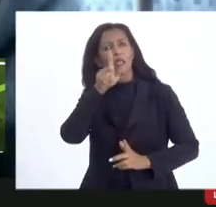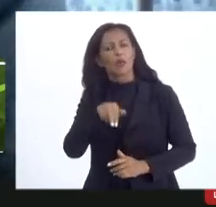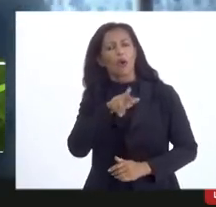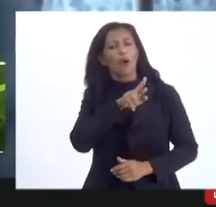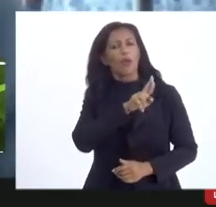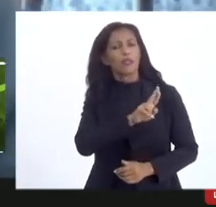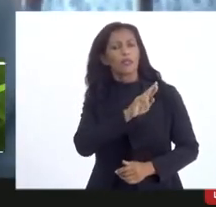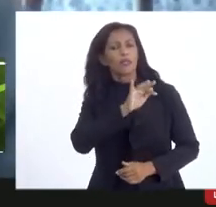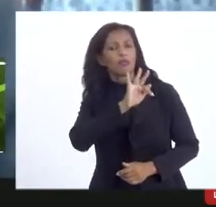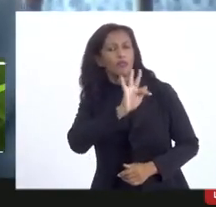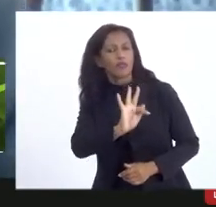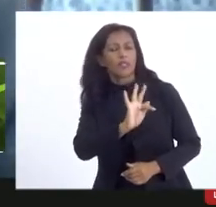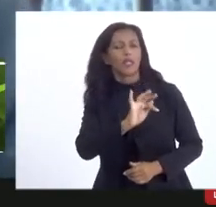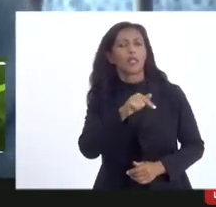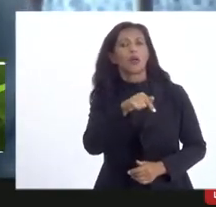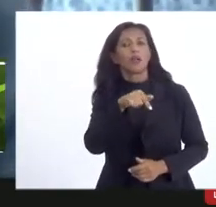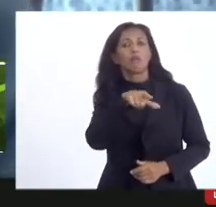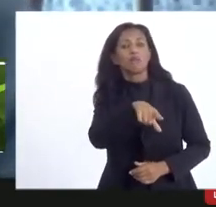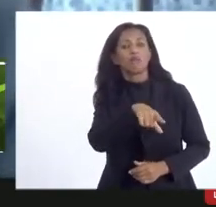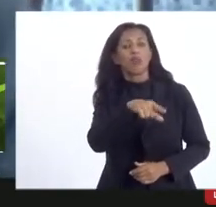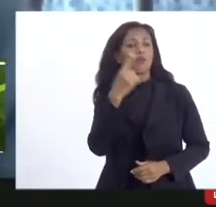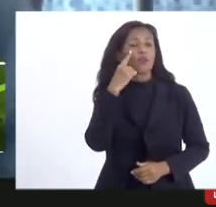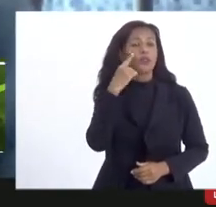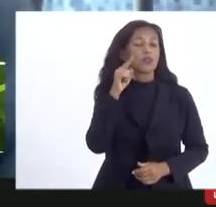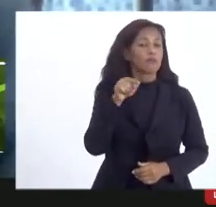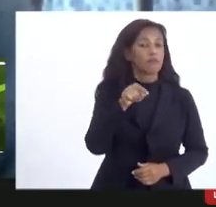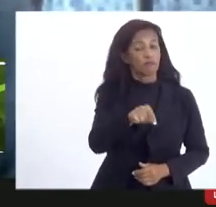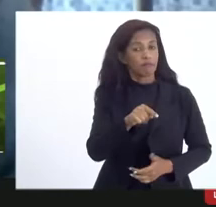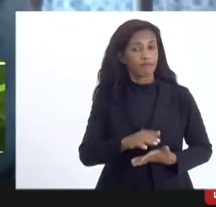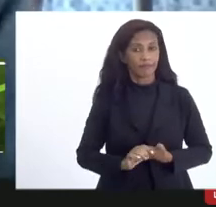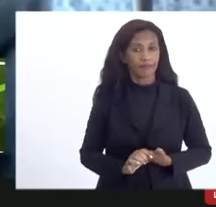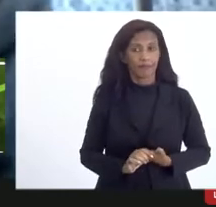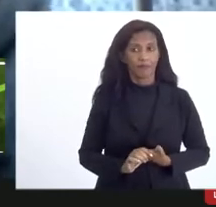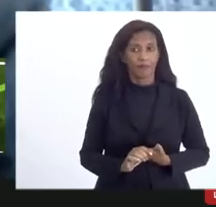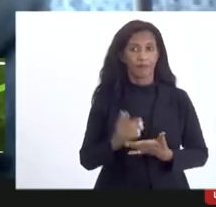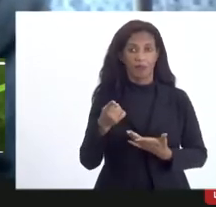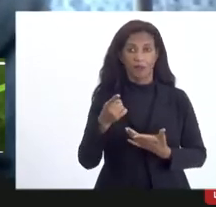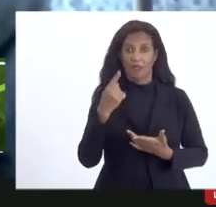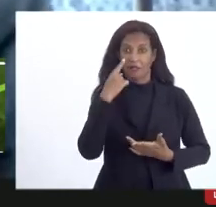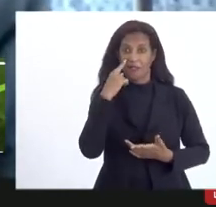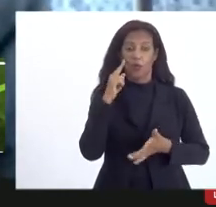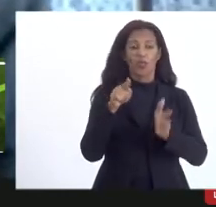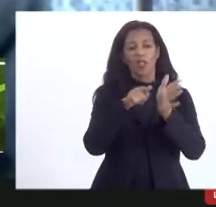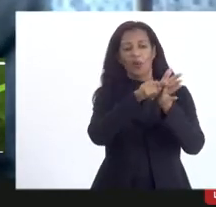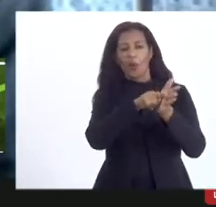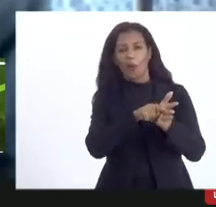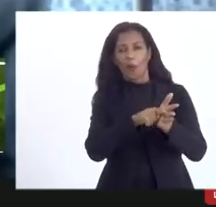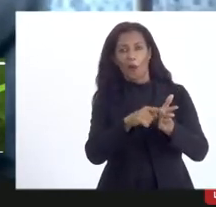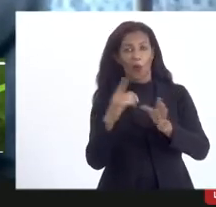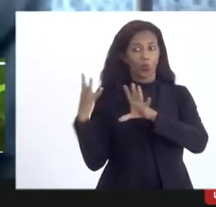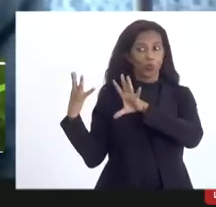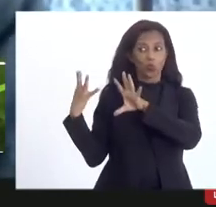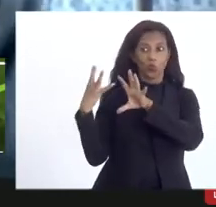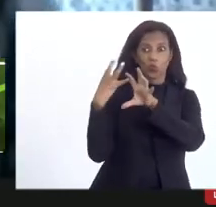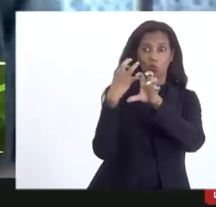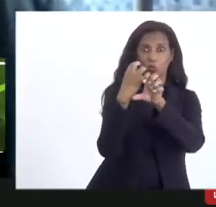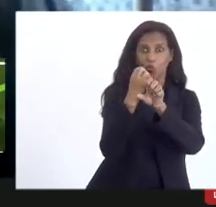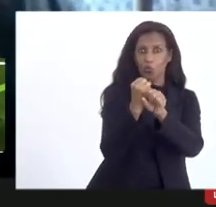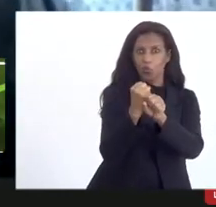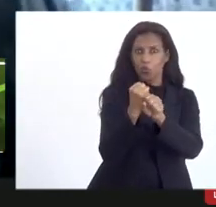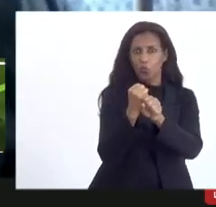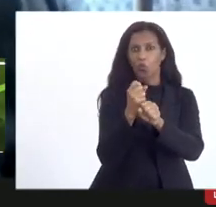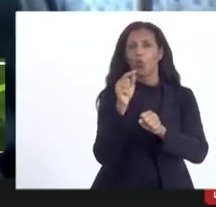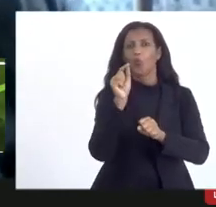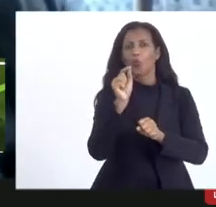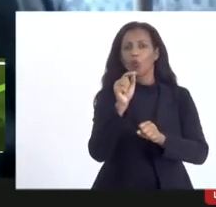e aí, por sorteio, você vai lá, e aí, sim, é malha fina. Pega tudo, tim-tim por tim-tim.